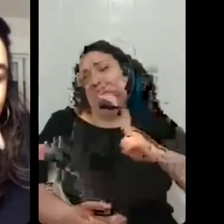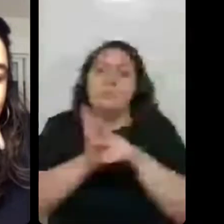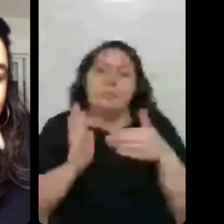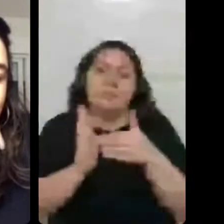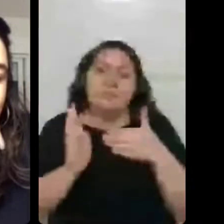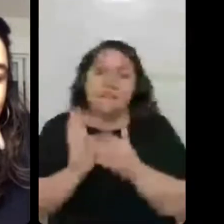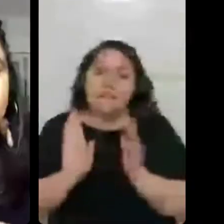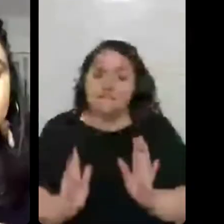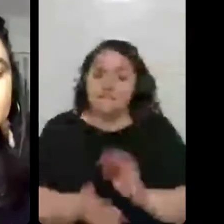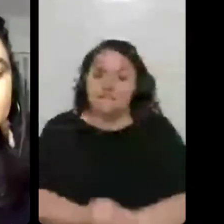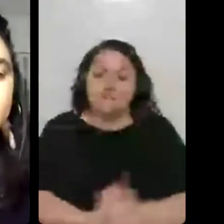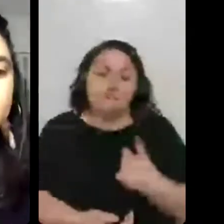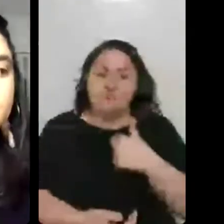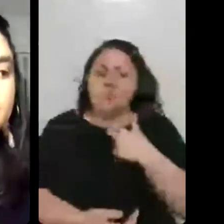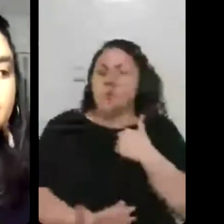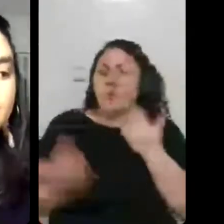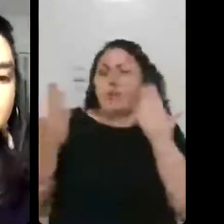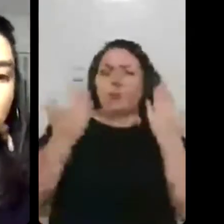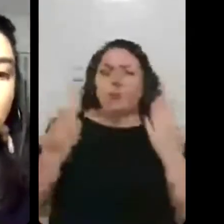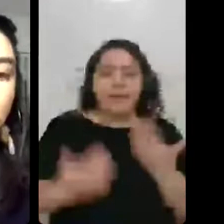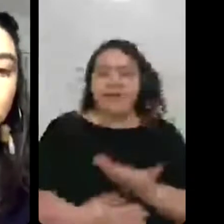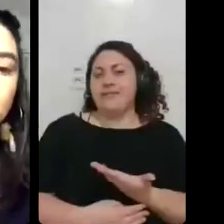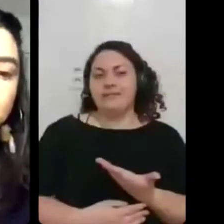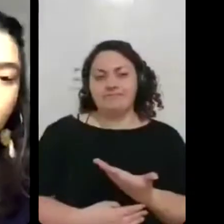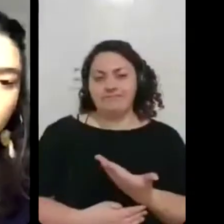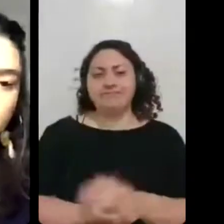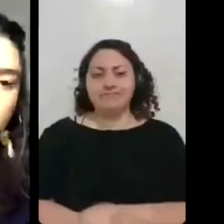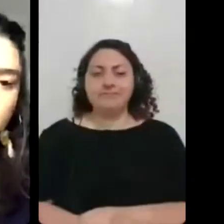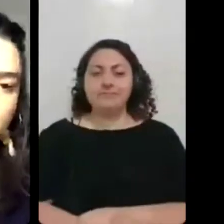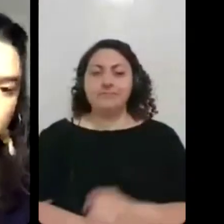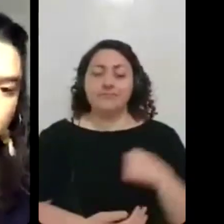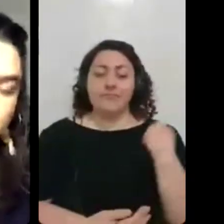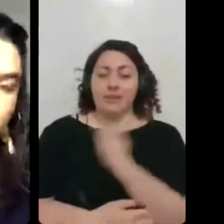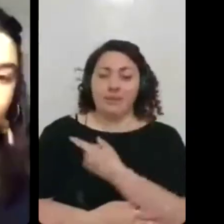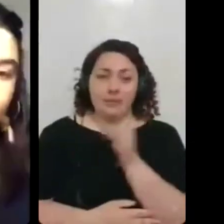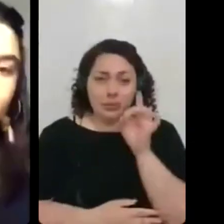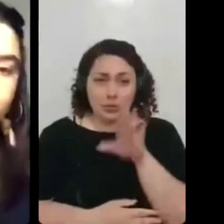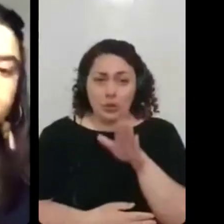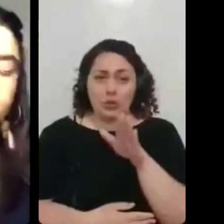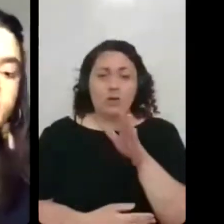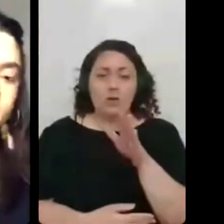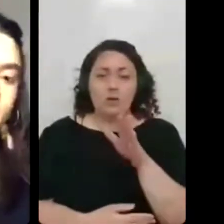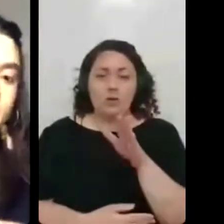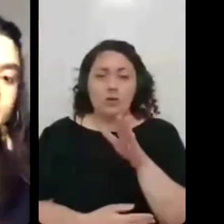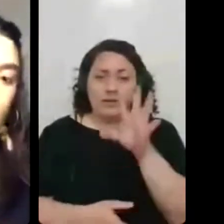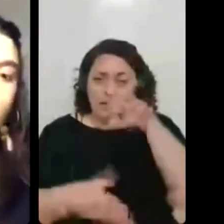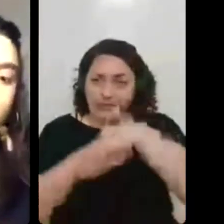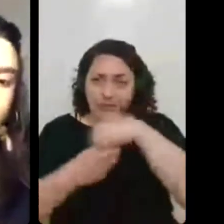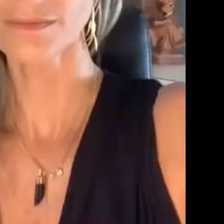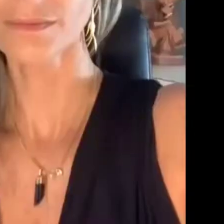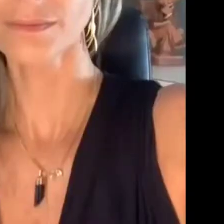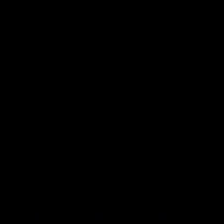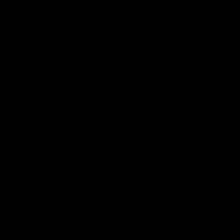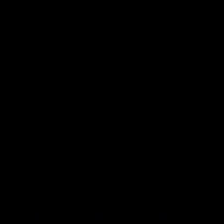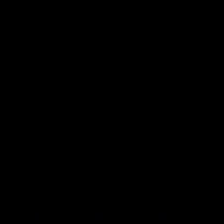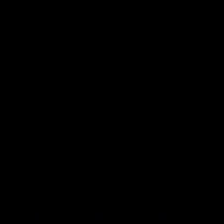não pode se comparar nesse sentido e a gente é mais do que só o que a gente é dentro da universidade, né? gente tem uma